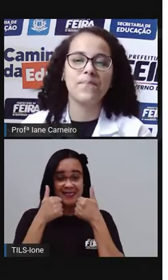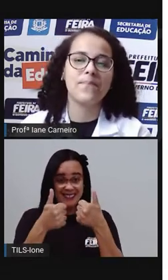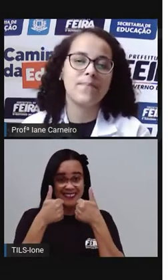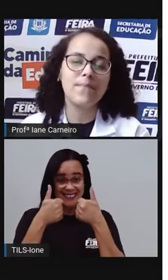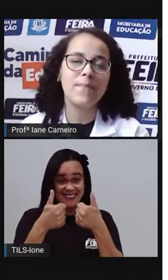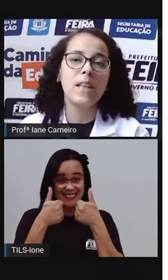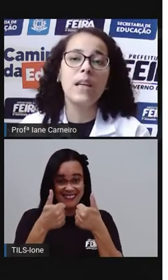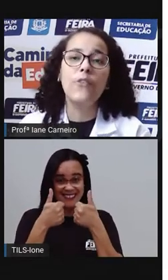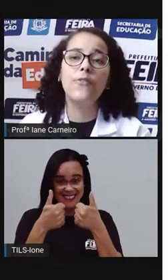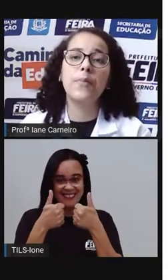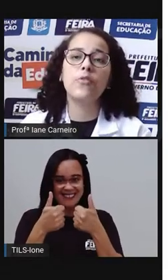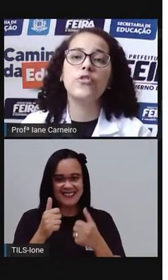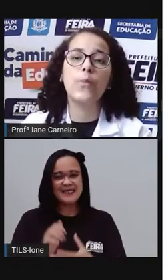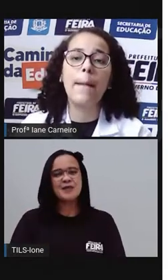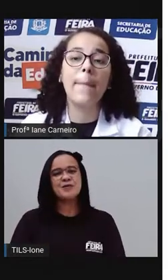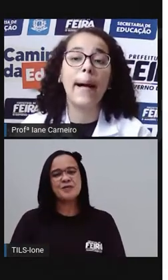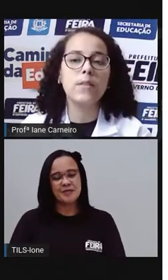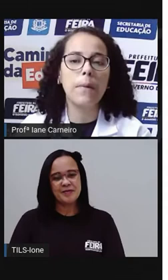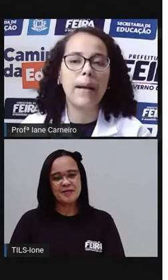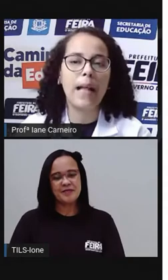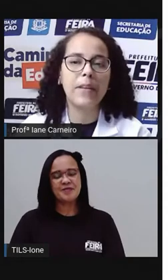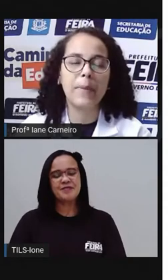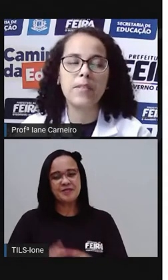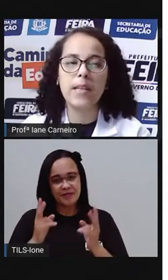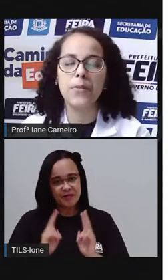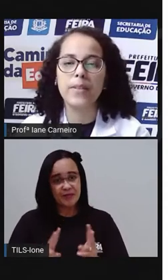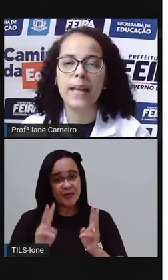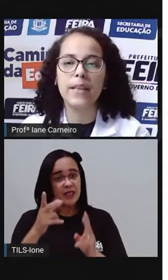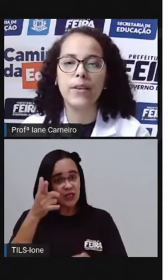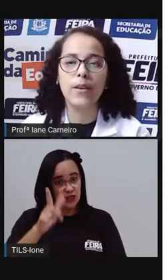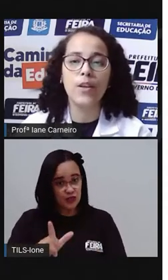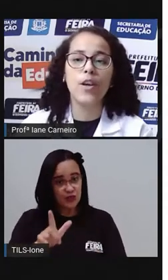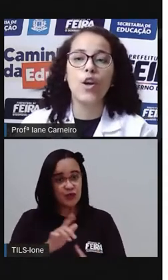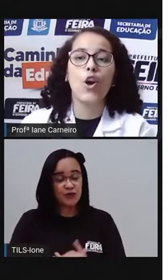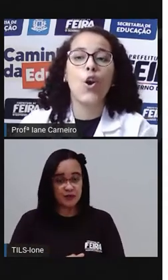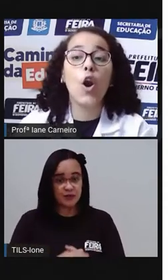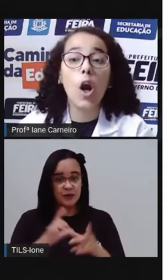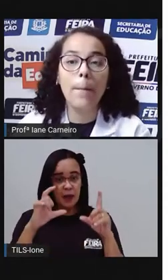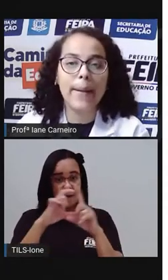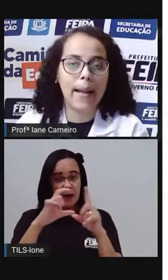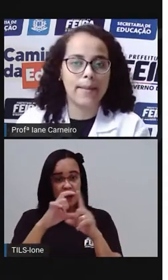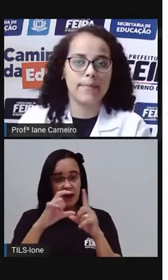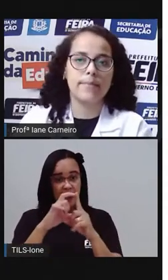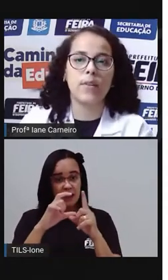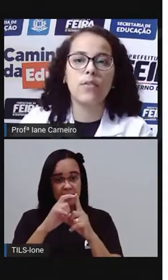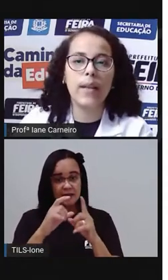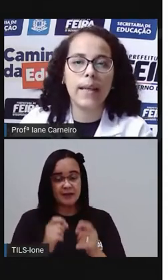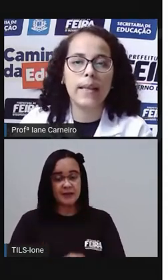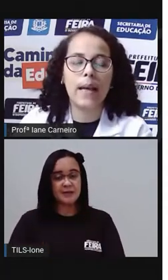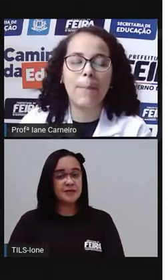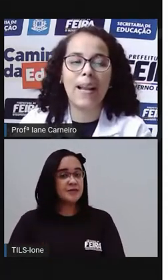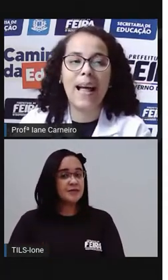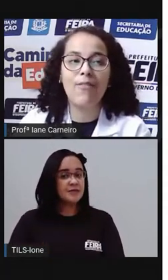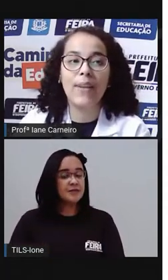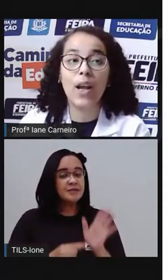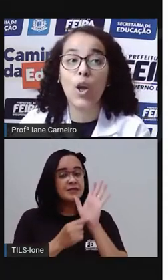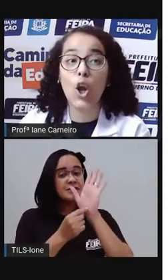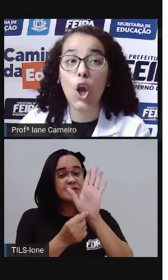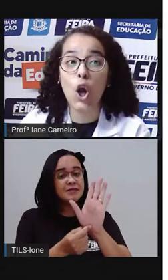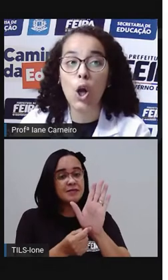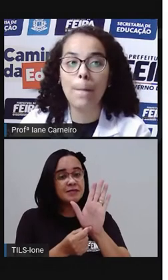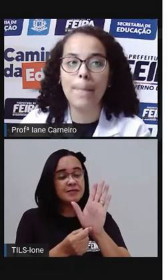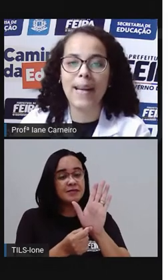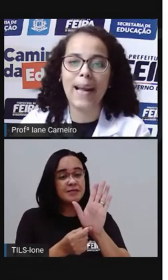Vamos continuar mais uma palavra para você encontrar aí, ó. Cobra. Procura aí a palavra